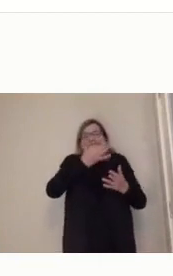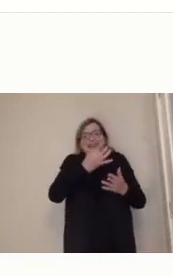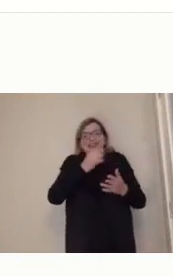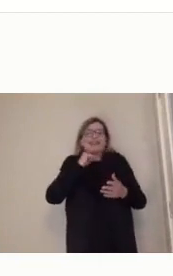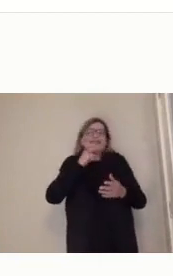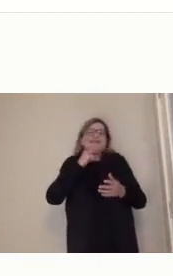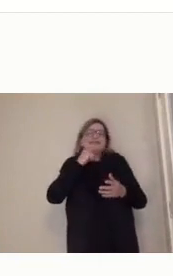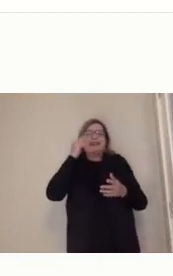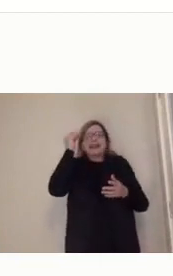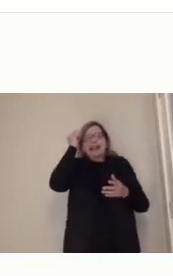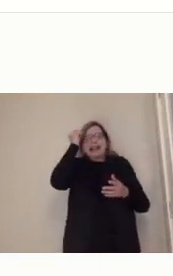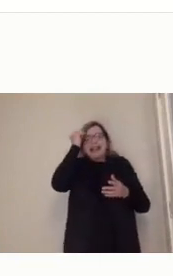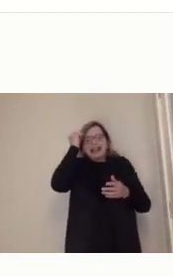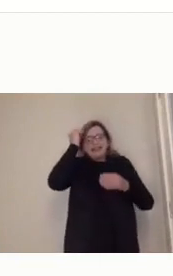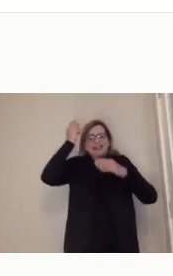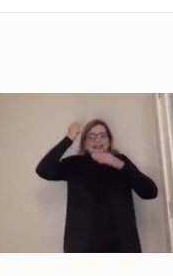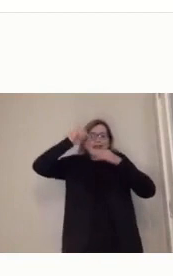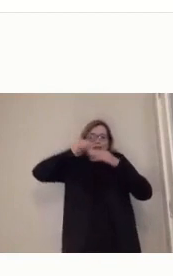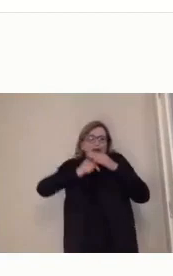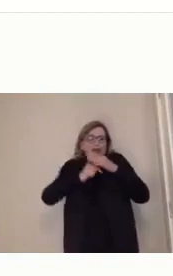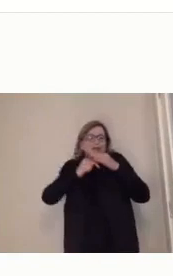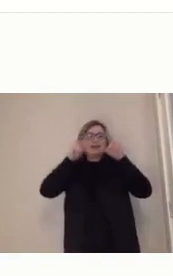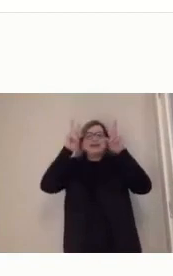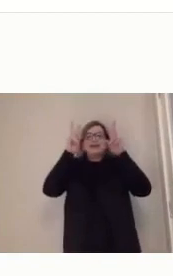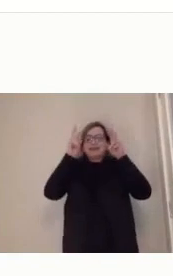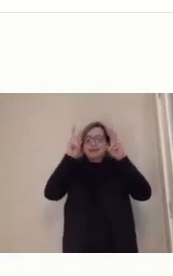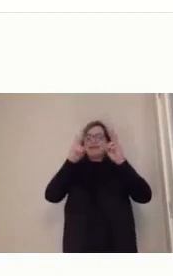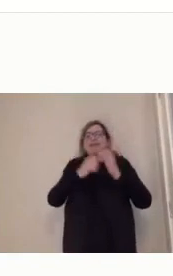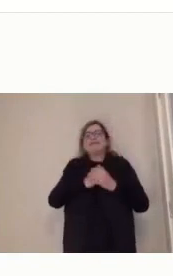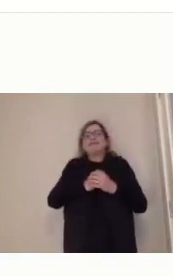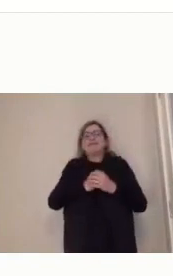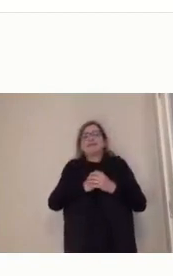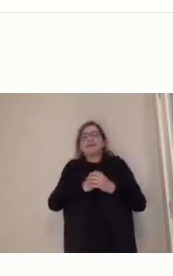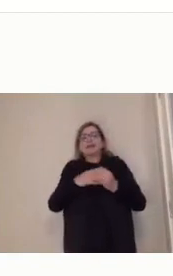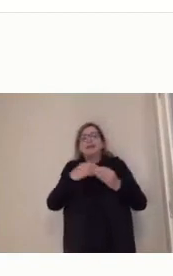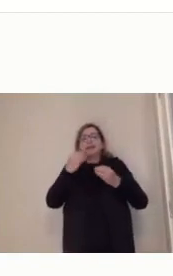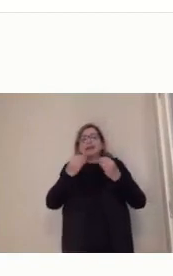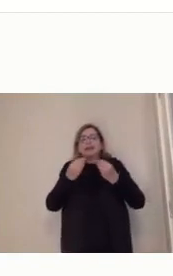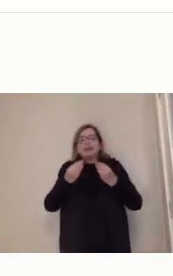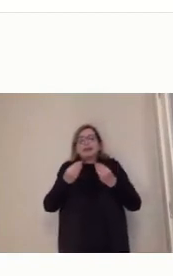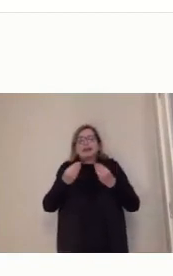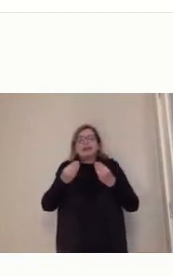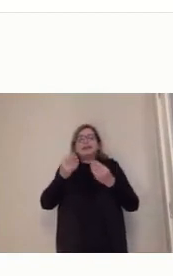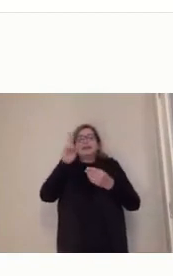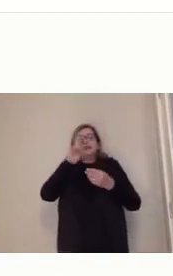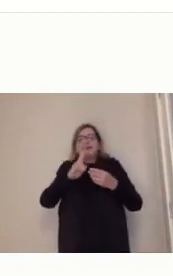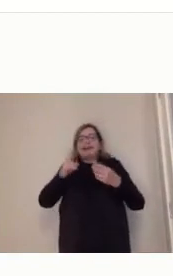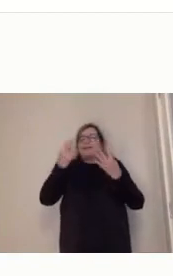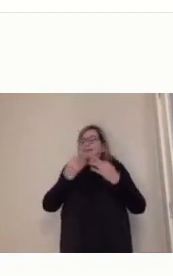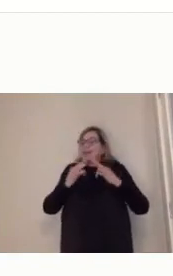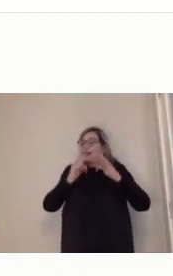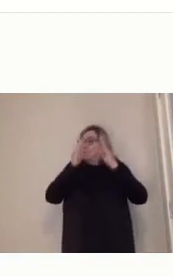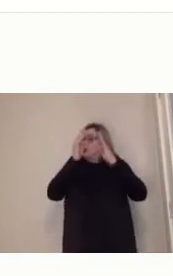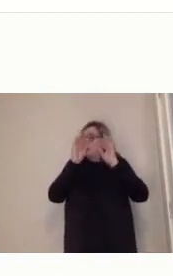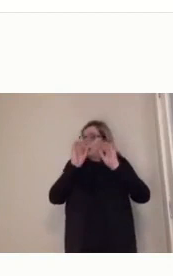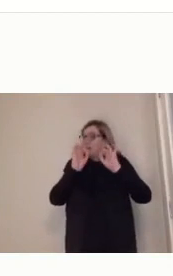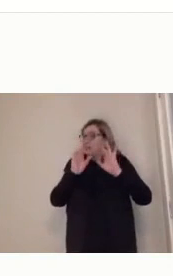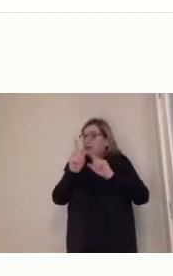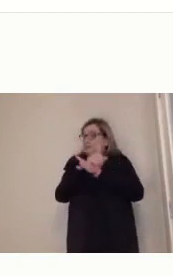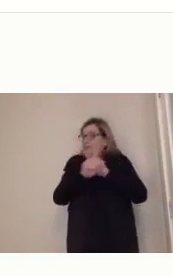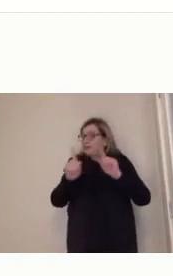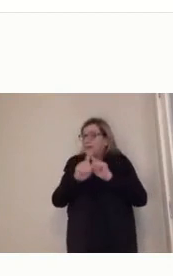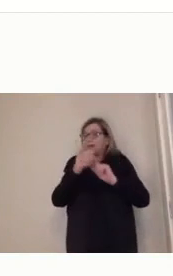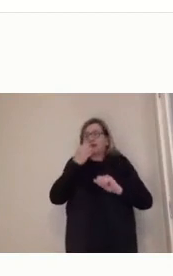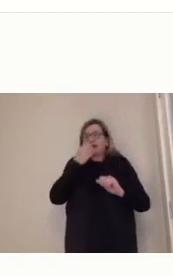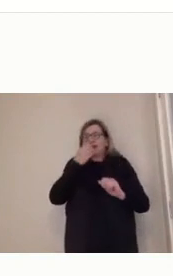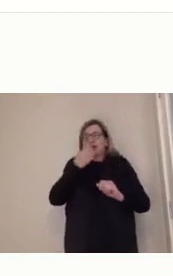técnica, gente, ela não é a melhor situação. Então, por que eu digo isso para vocês? Nas disciplinas que estão a vivenciar, vocês